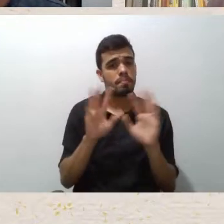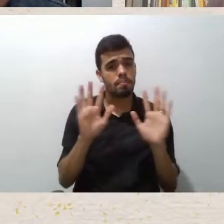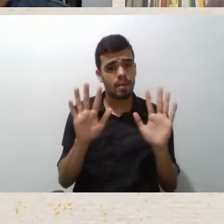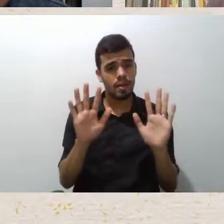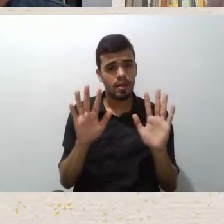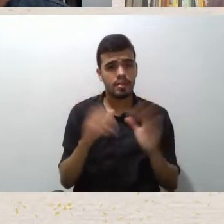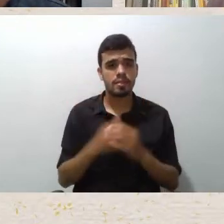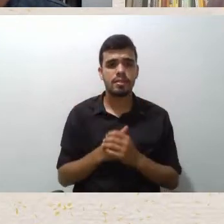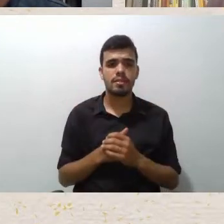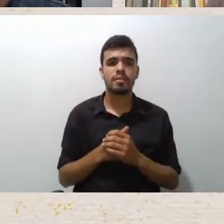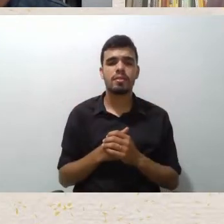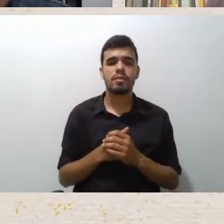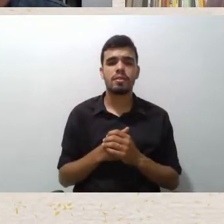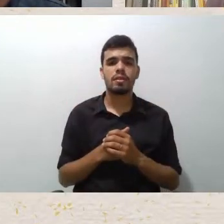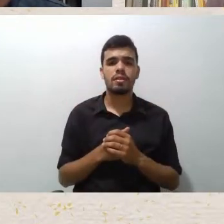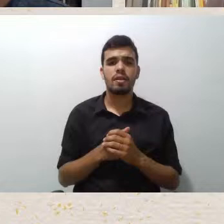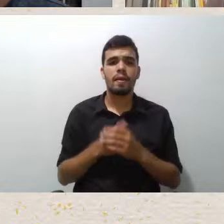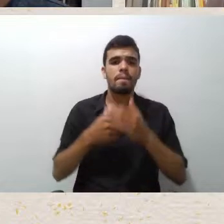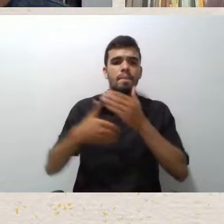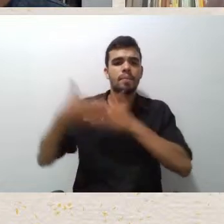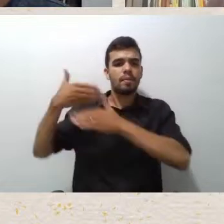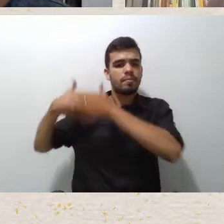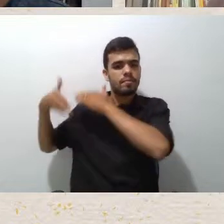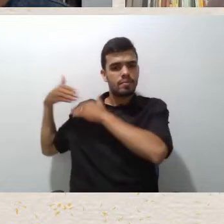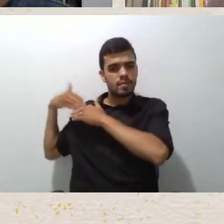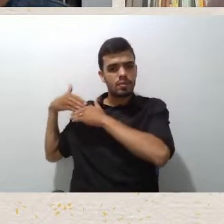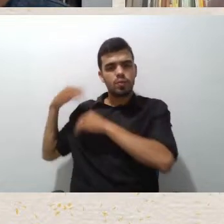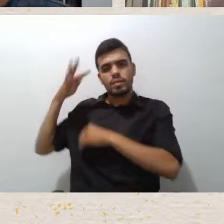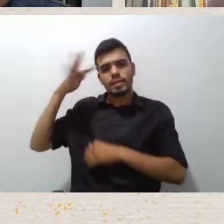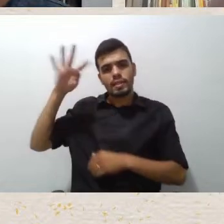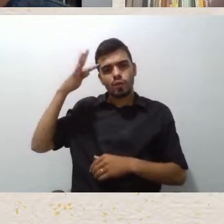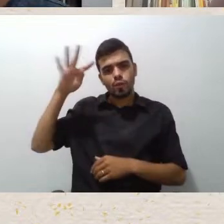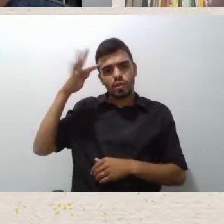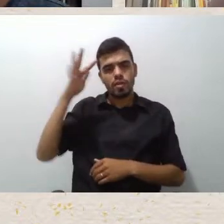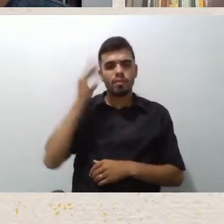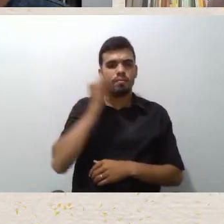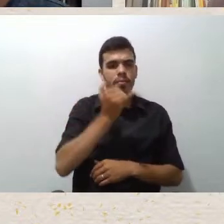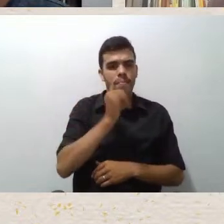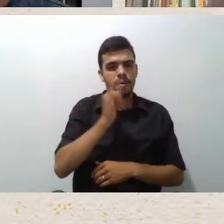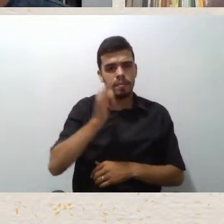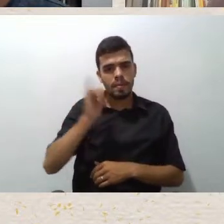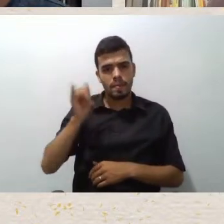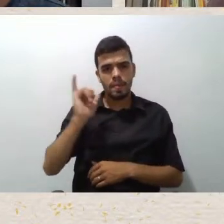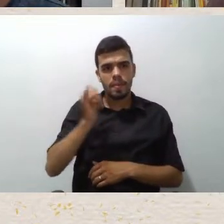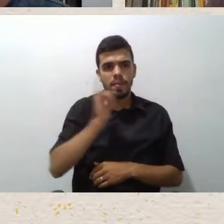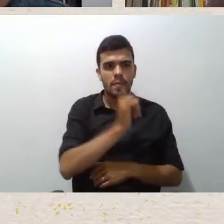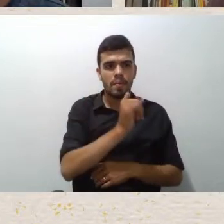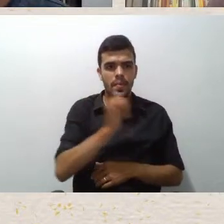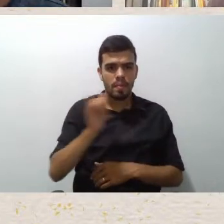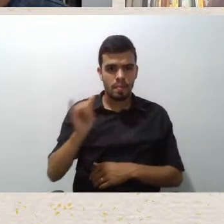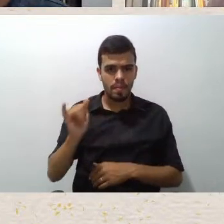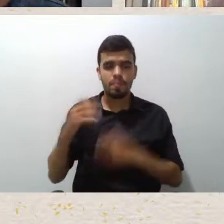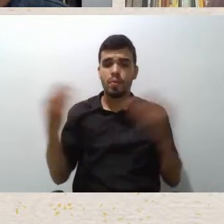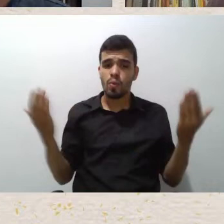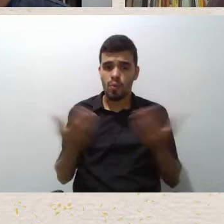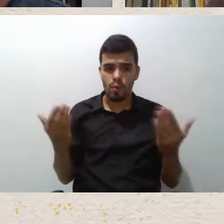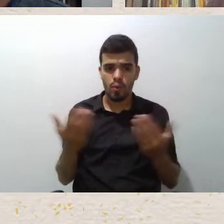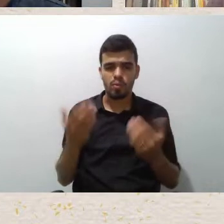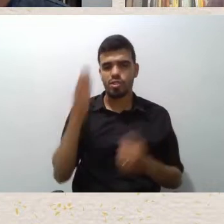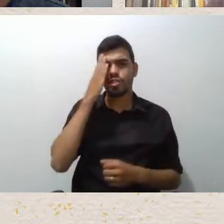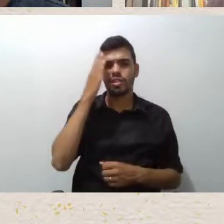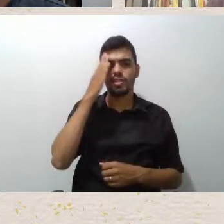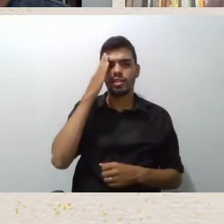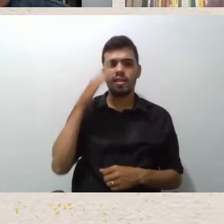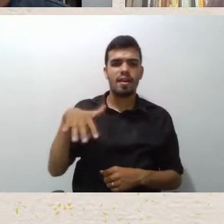dessa gente Né? E essa gente Ela tem que ser considerada Porque Se nós não entendermos O que o